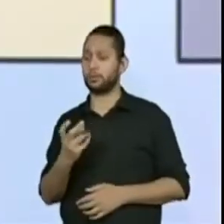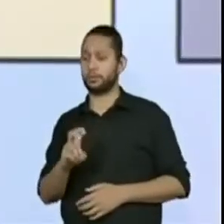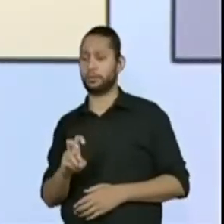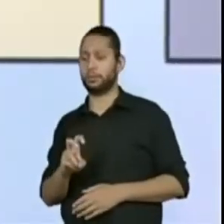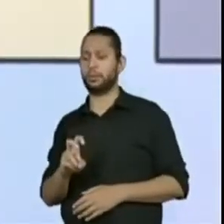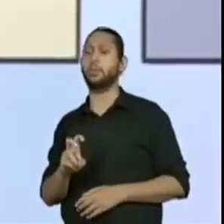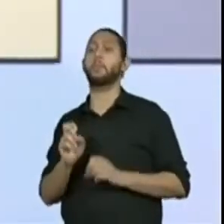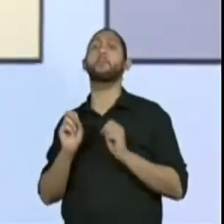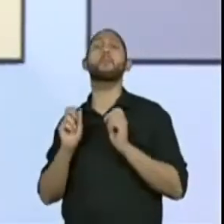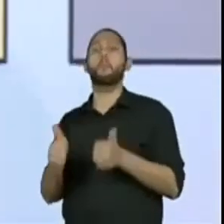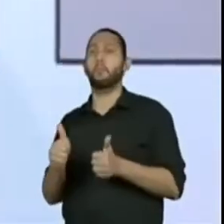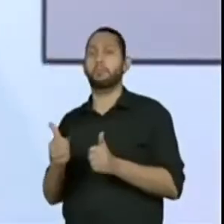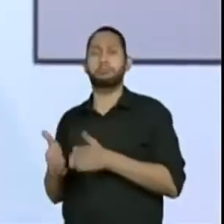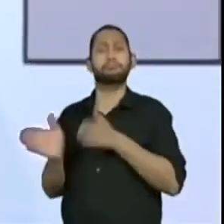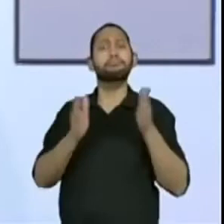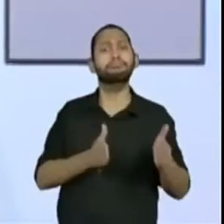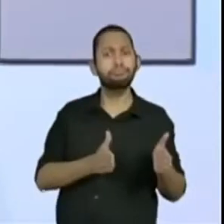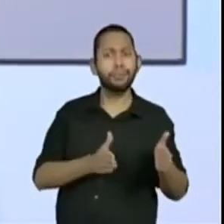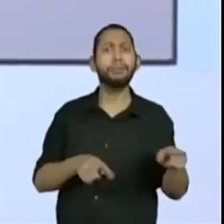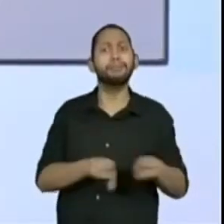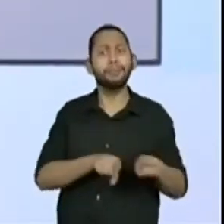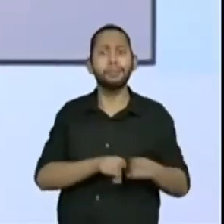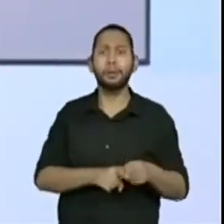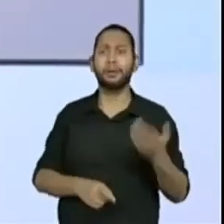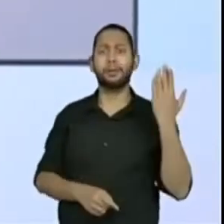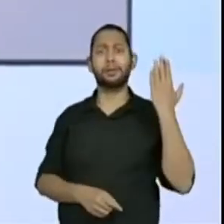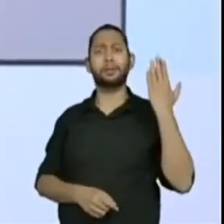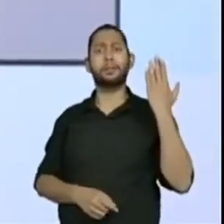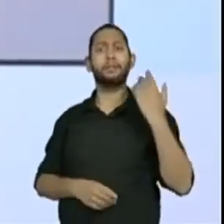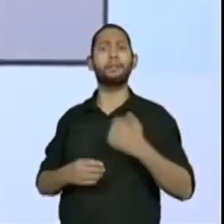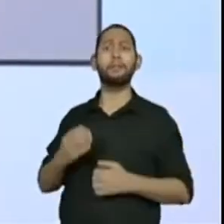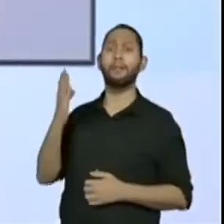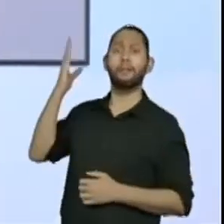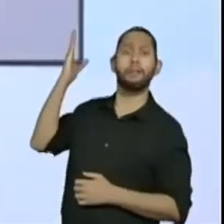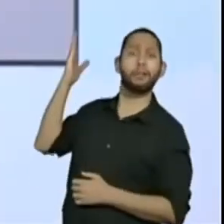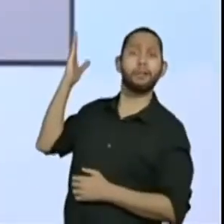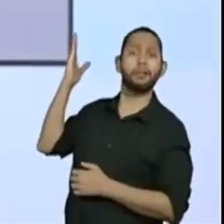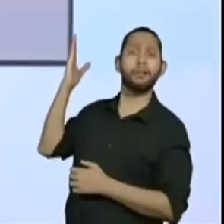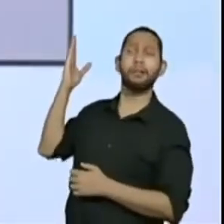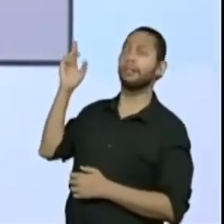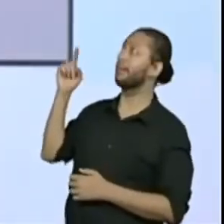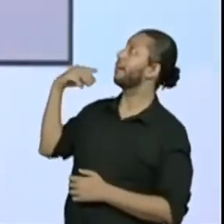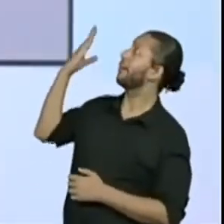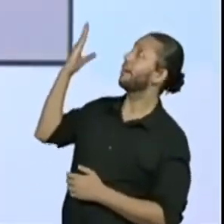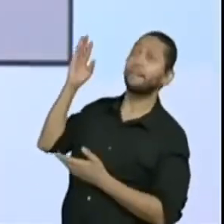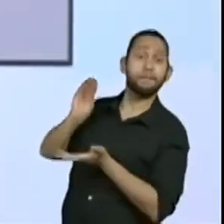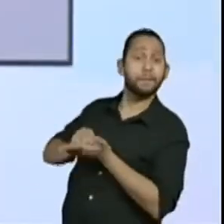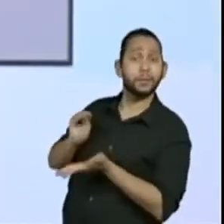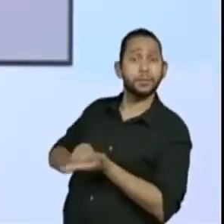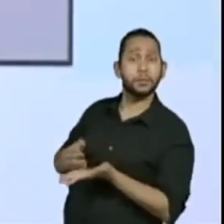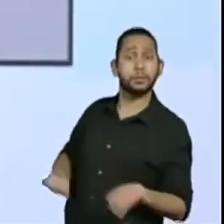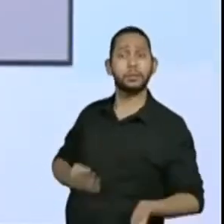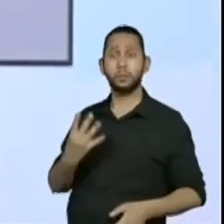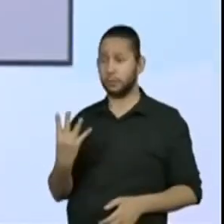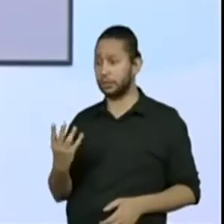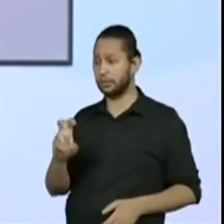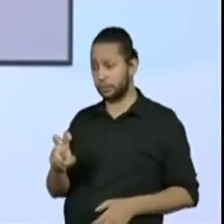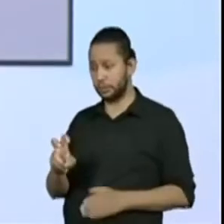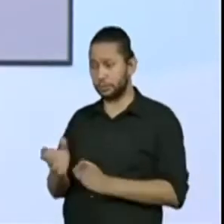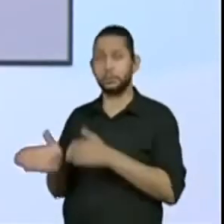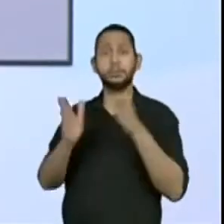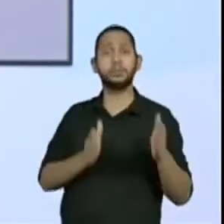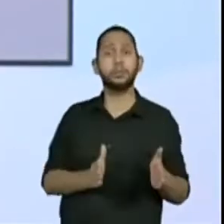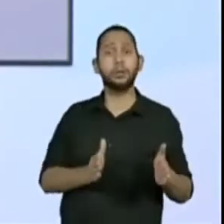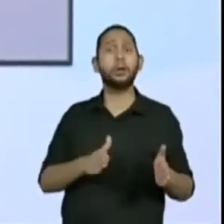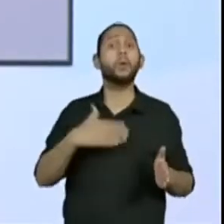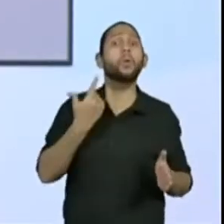do 45 também tá vazia. E agora? Depois de 45, qual será que é o número?